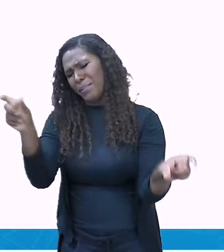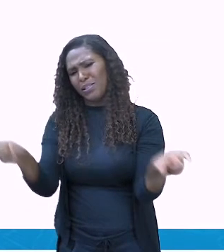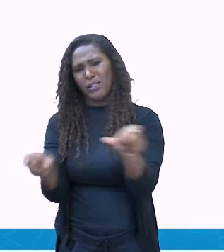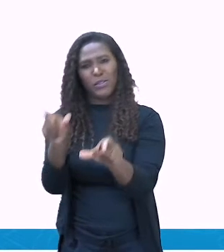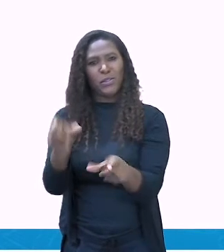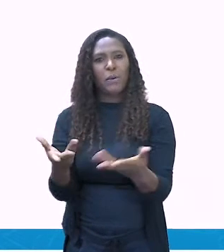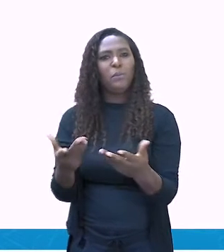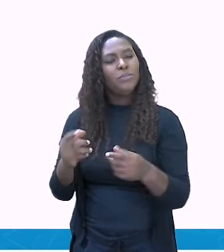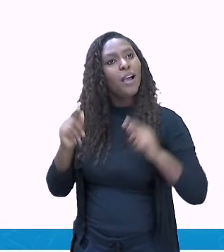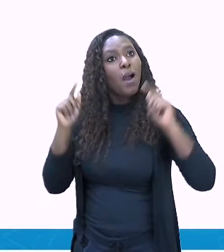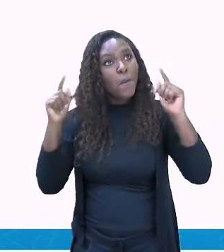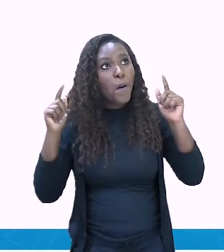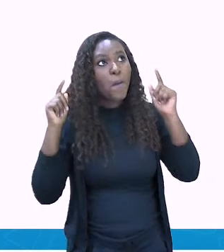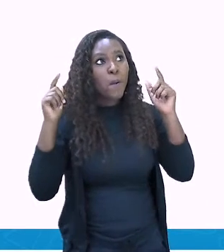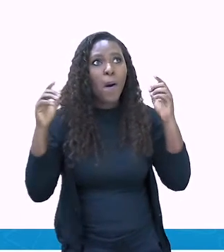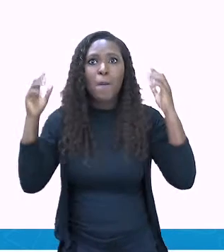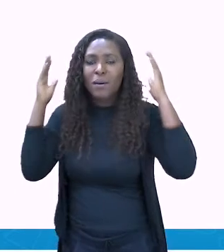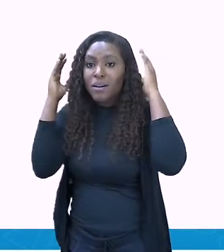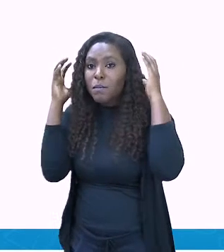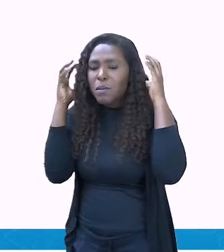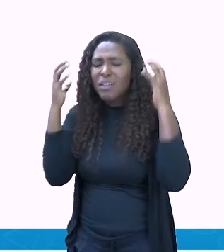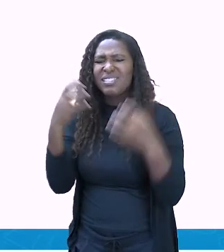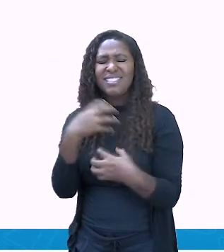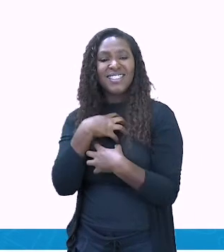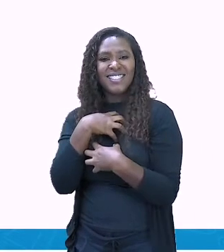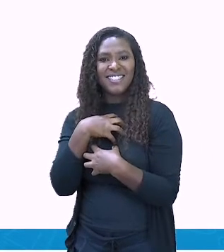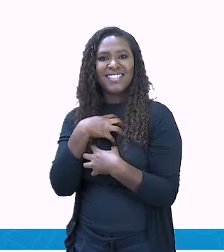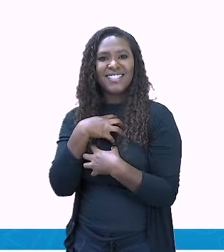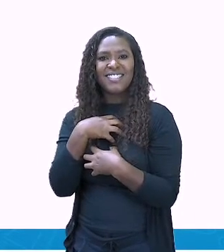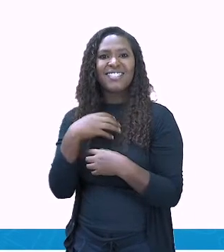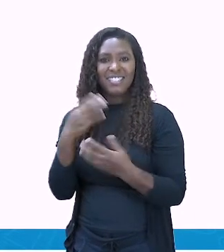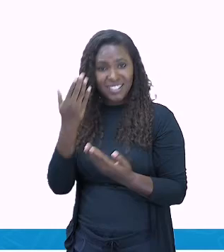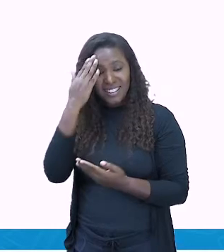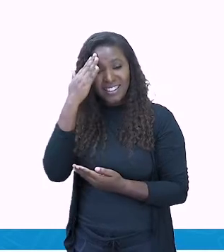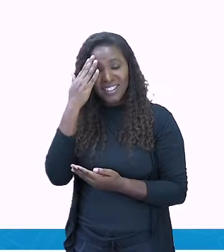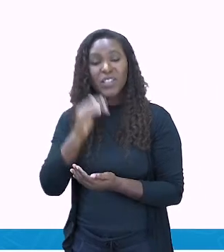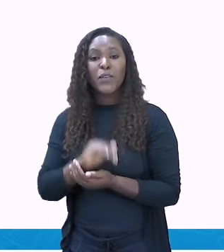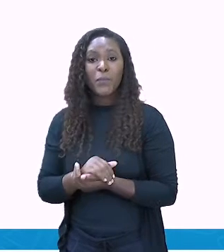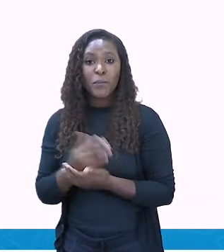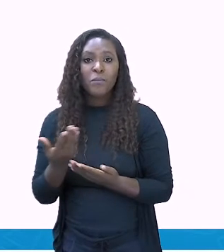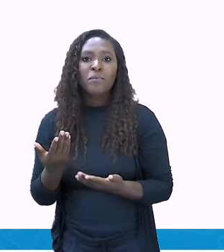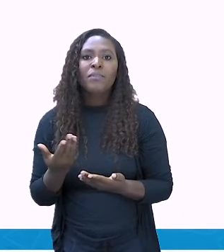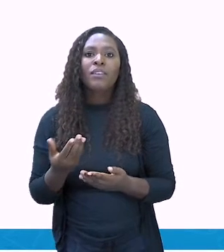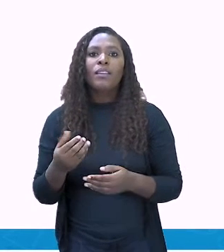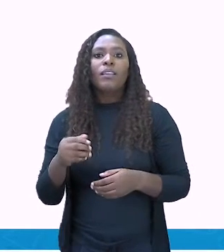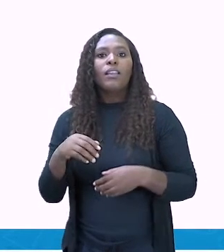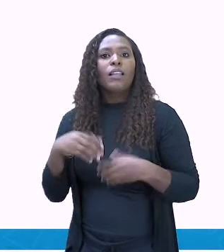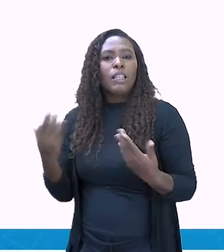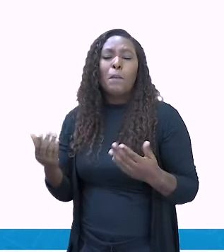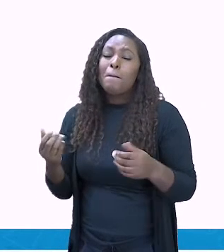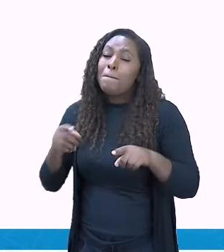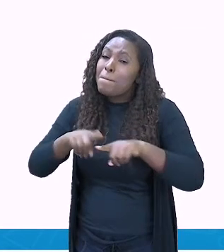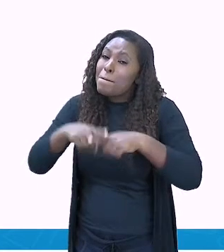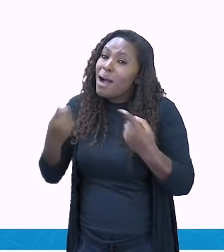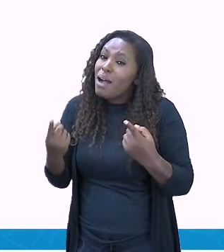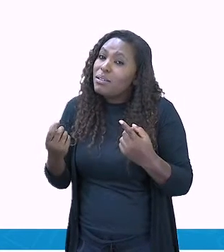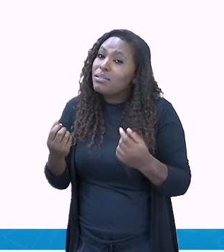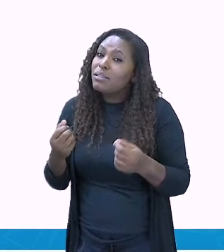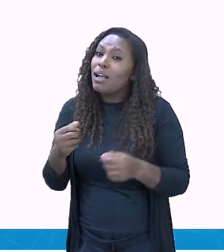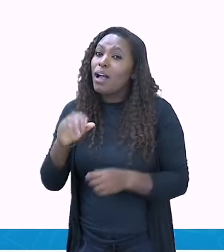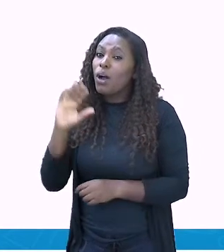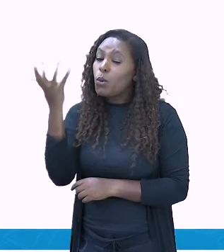mostrava presente e essencial desde sua criação. Com a crise socioeconômica